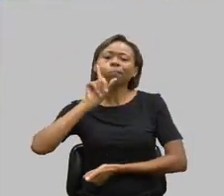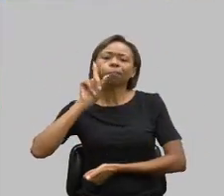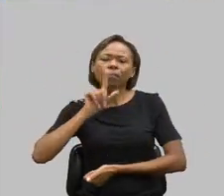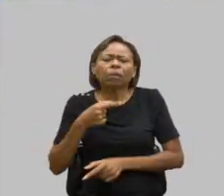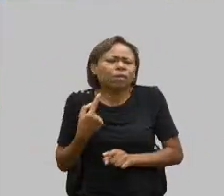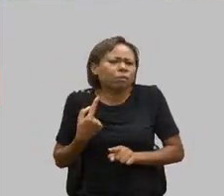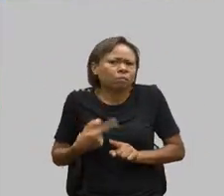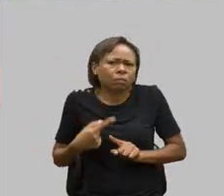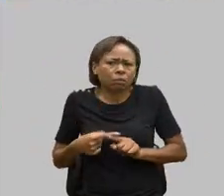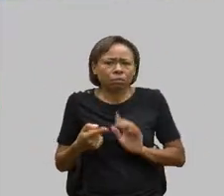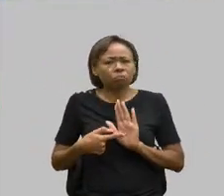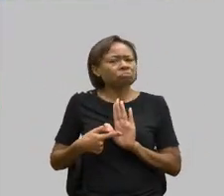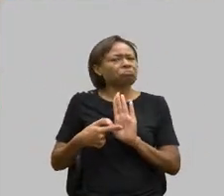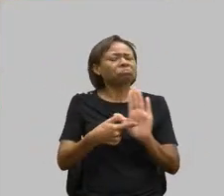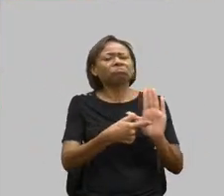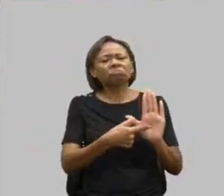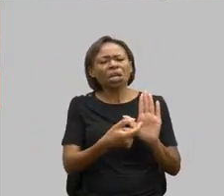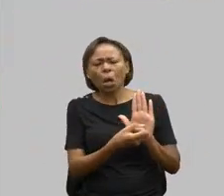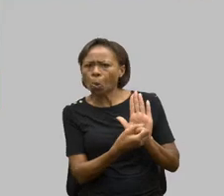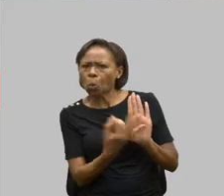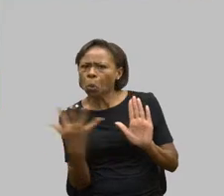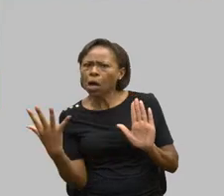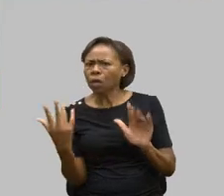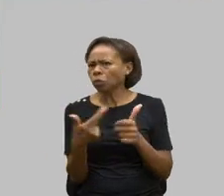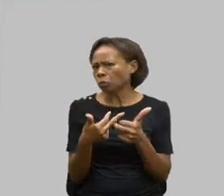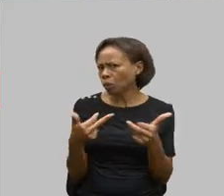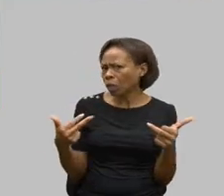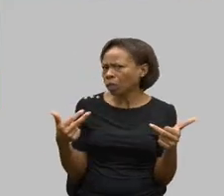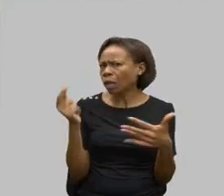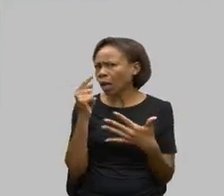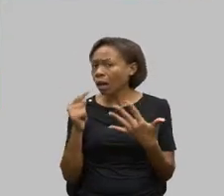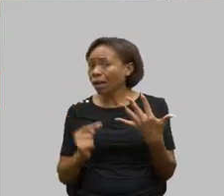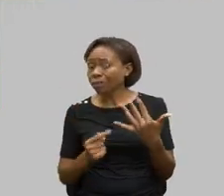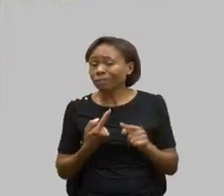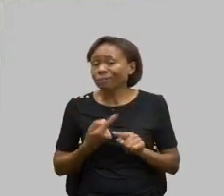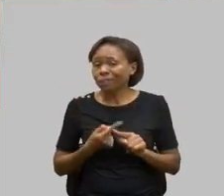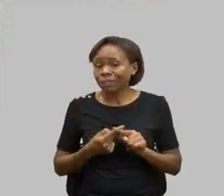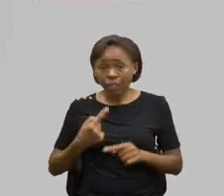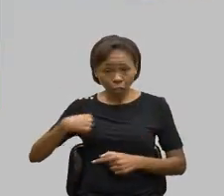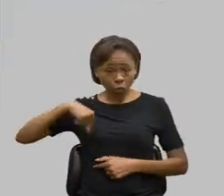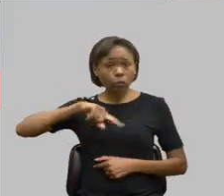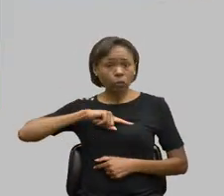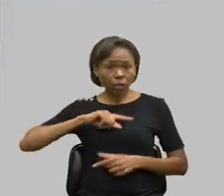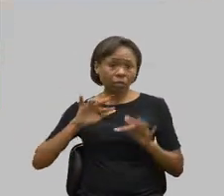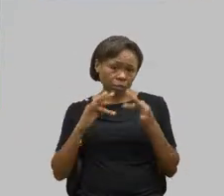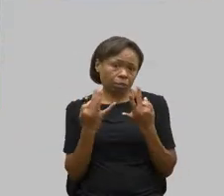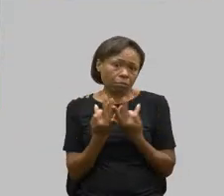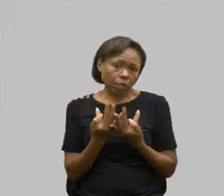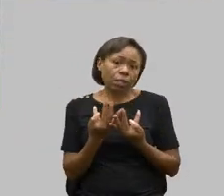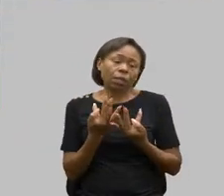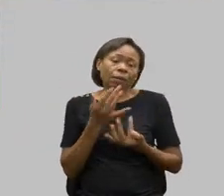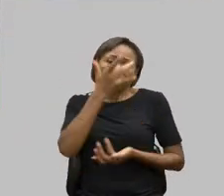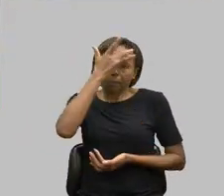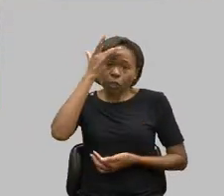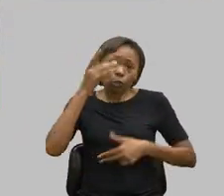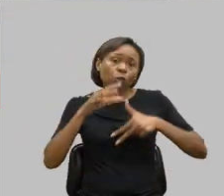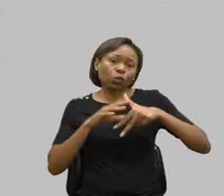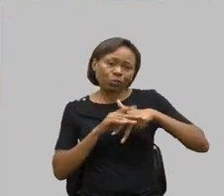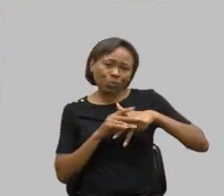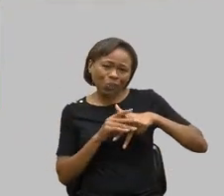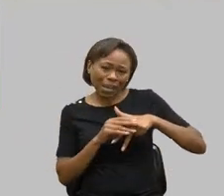aqui? Que, para nós, que somos a família das pessoas com deficiência e doentes raros,